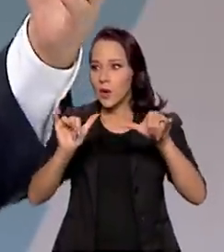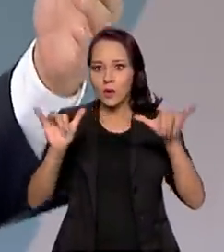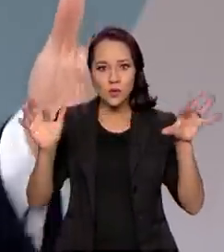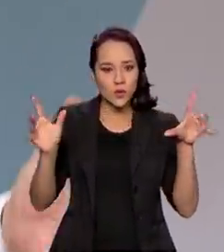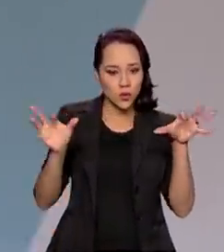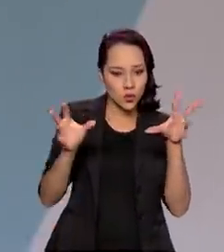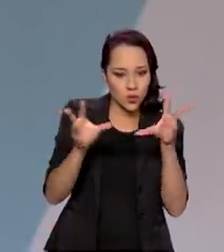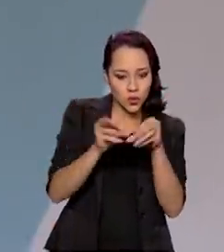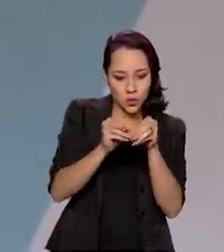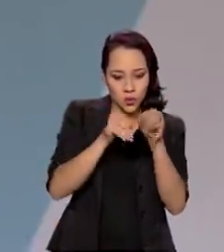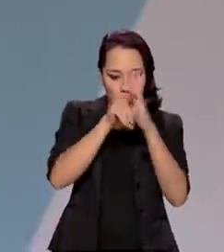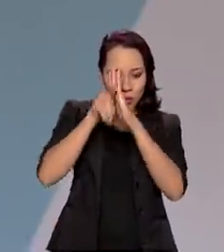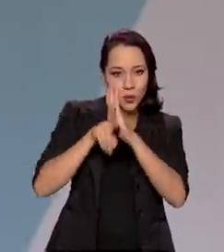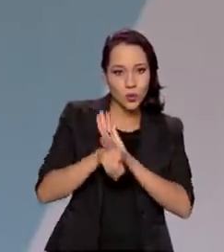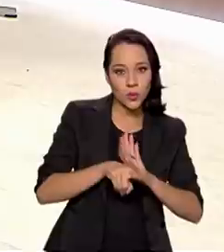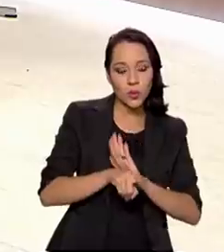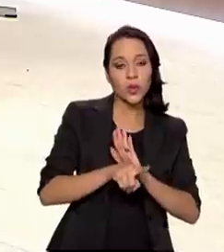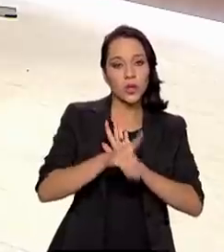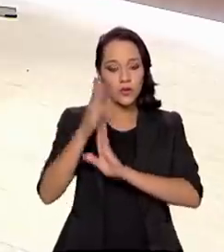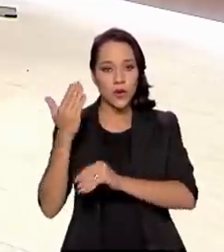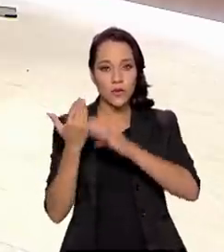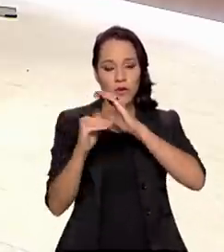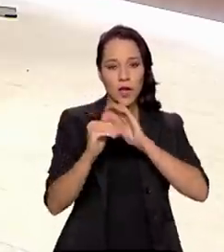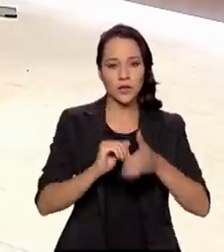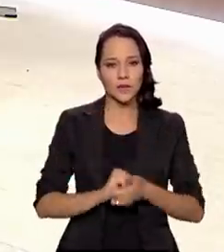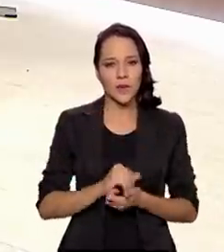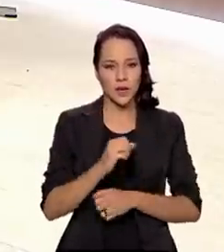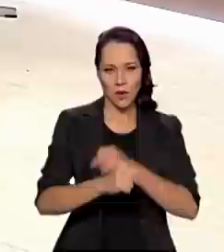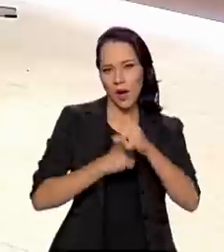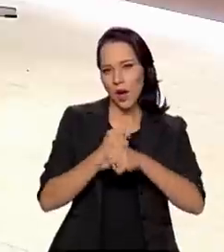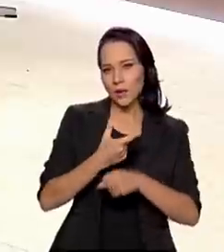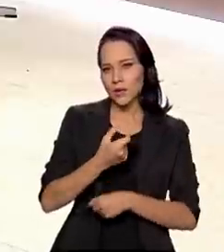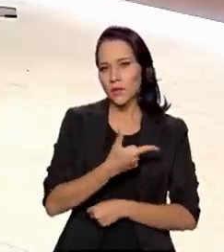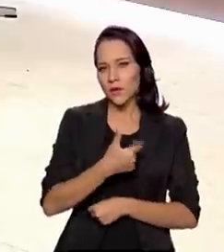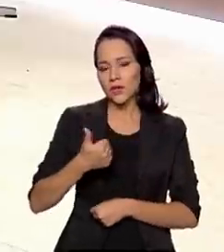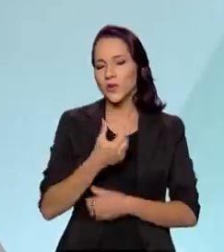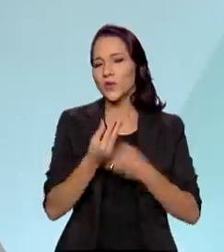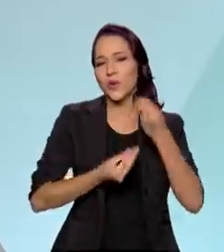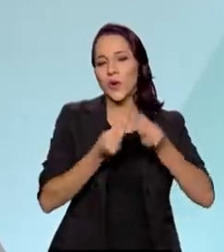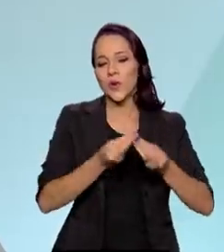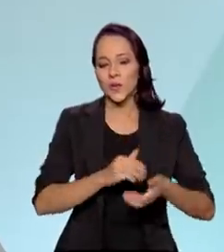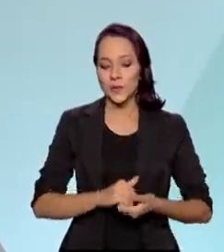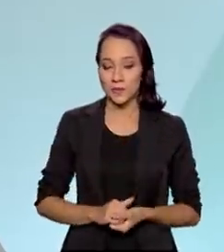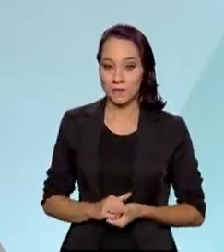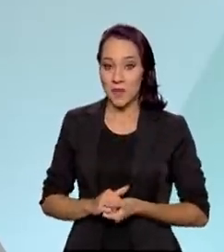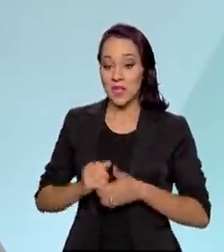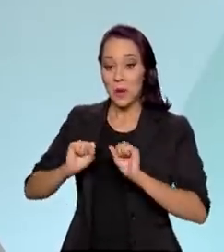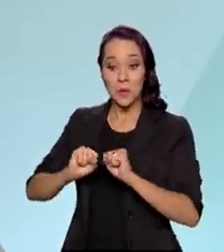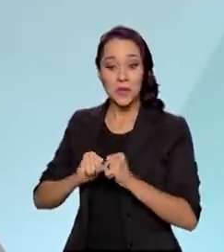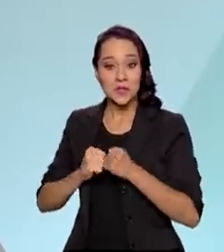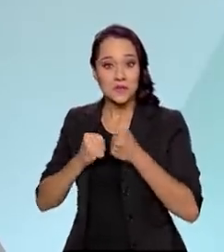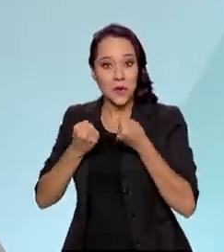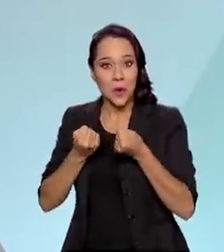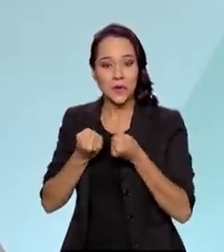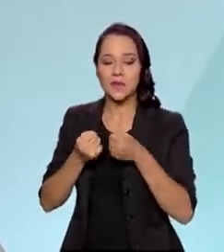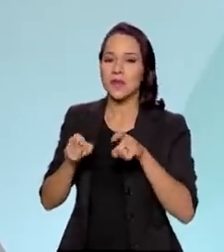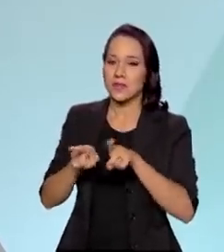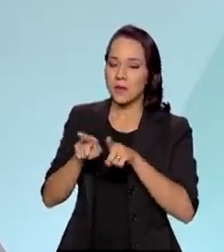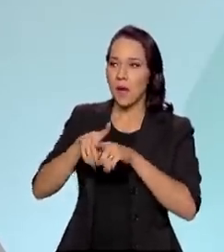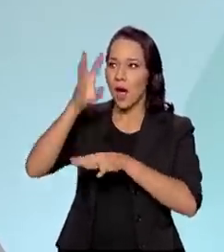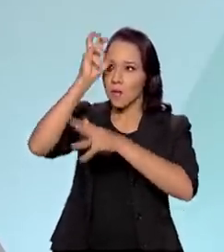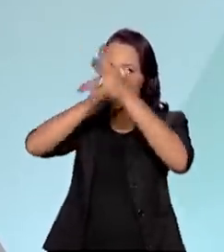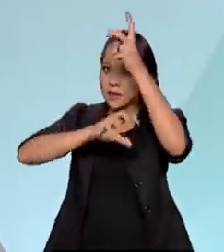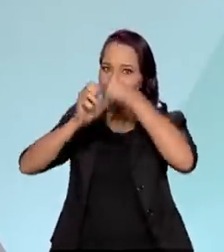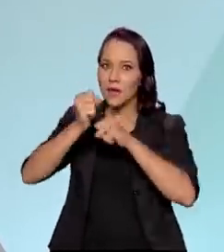milhões de dados que foram enviados a ela. 2021, como é que está sendo? Olha, um esforço muito grande, um aprendizado, o